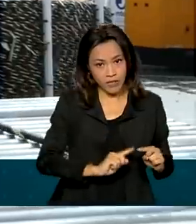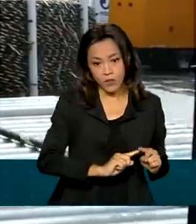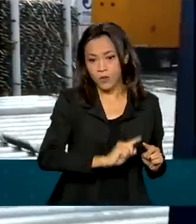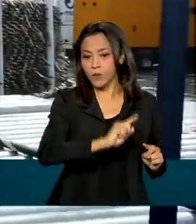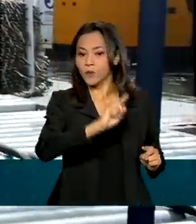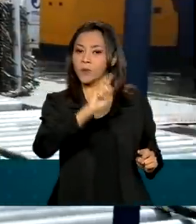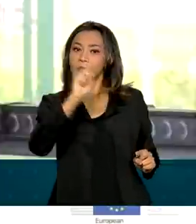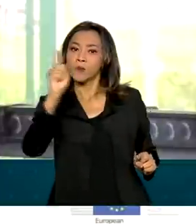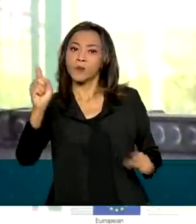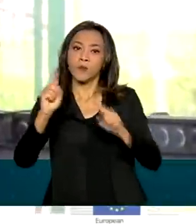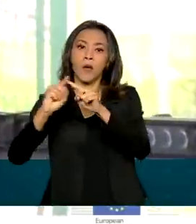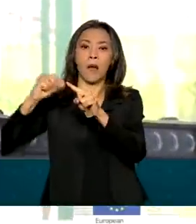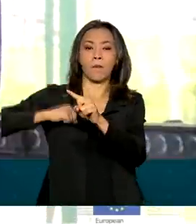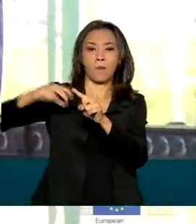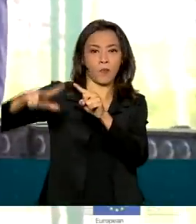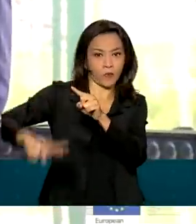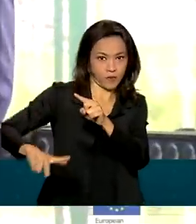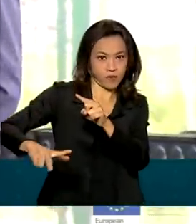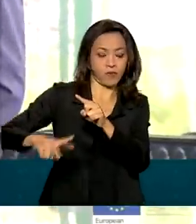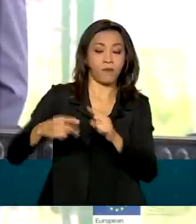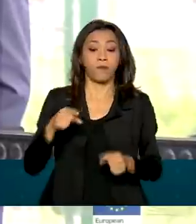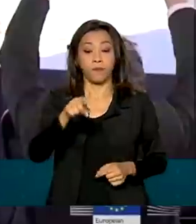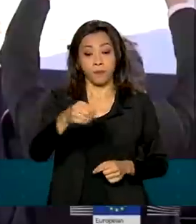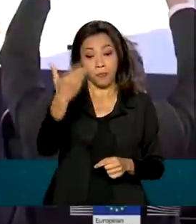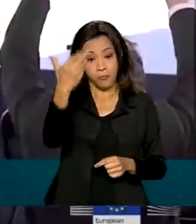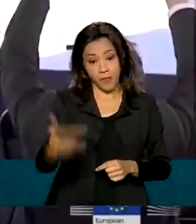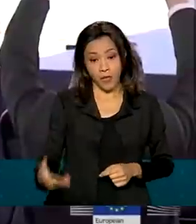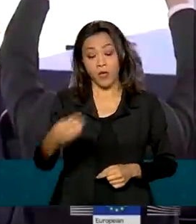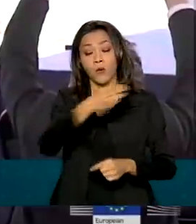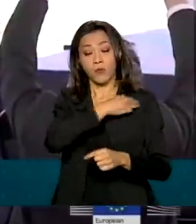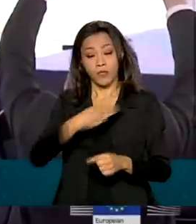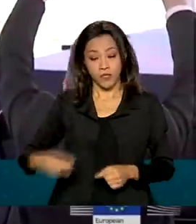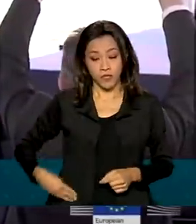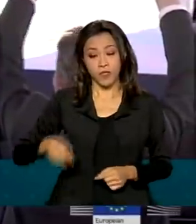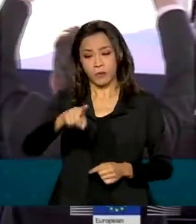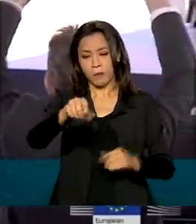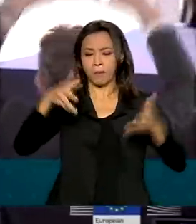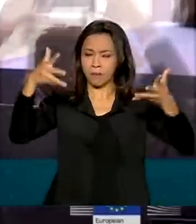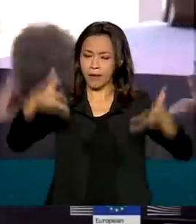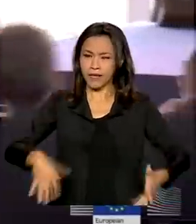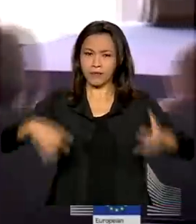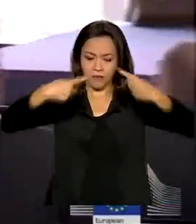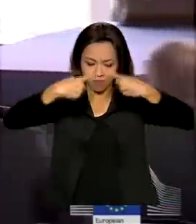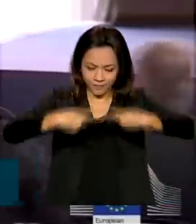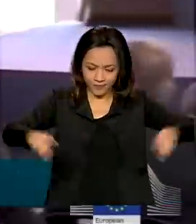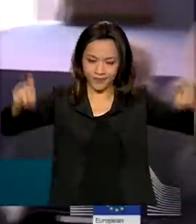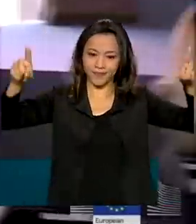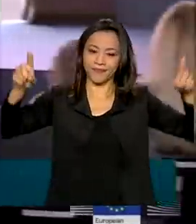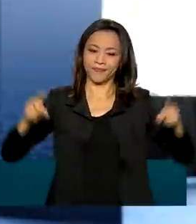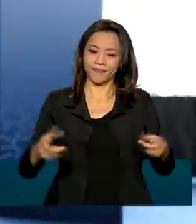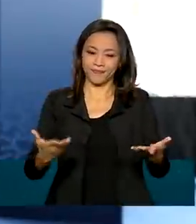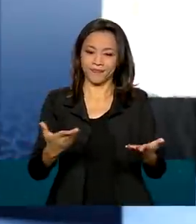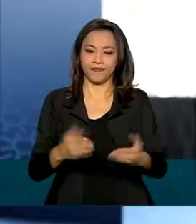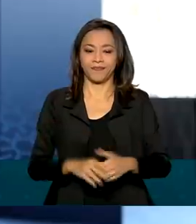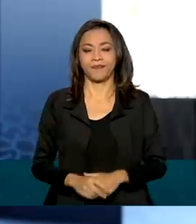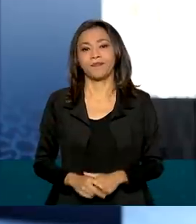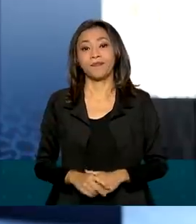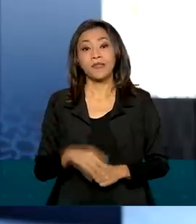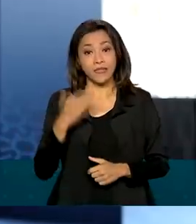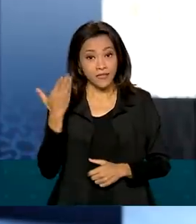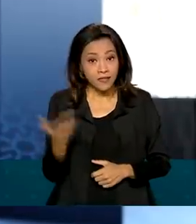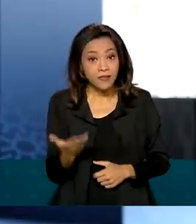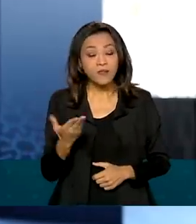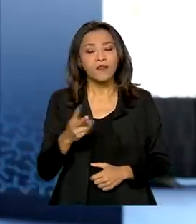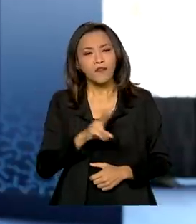Cines, em Portugal. O ministro Marcos Pontes participou da cerimônia que marcou o início das operações. Vai permitir